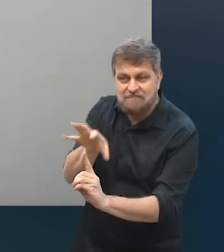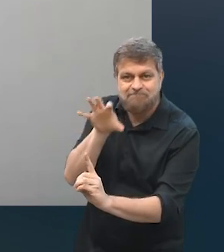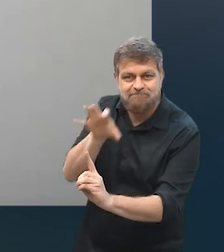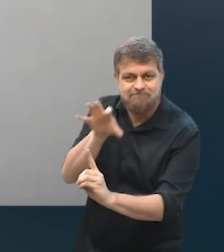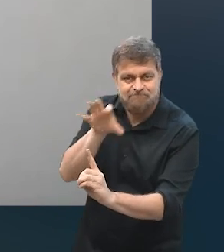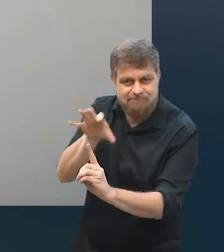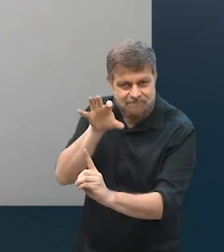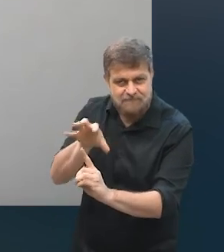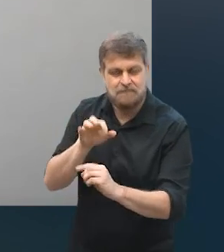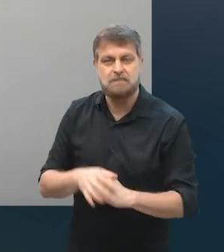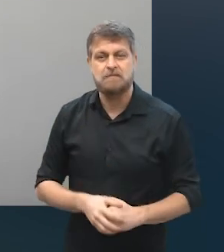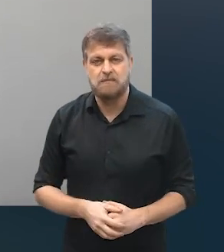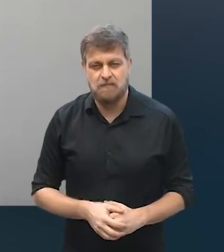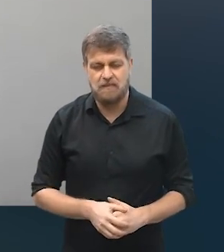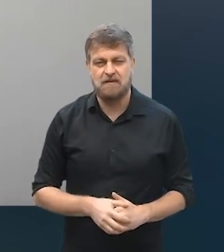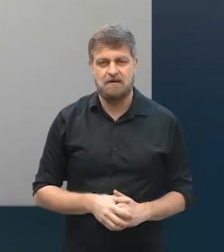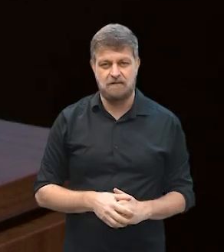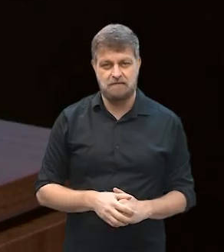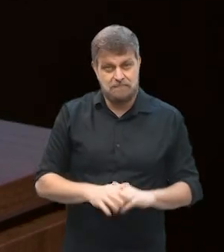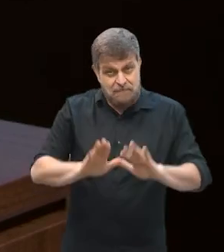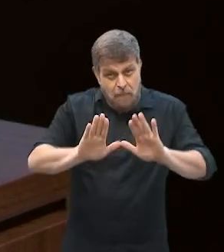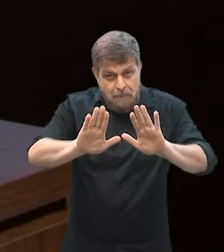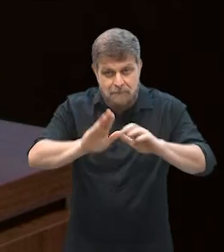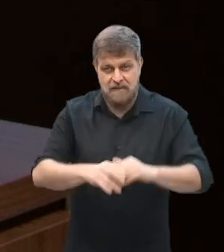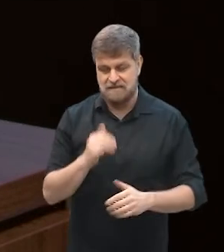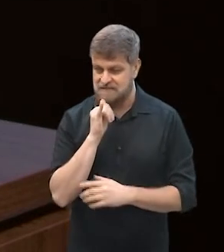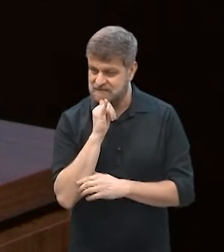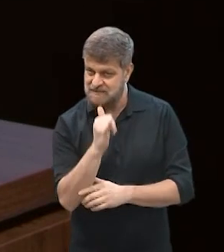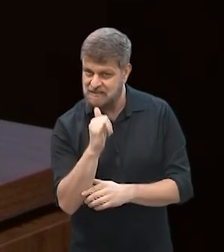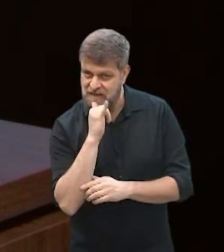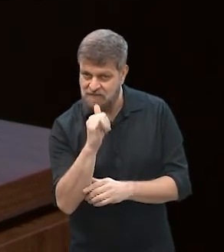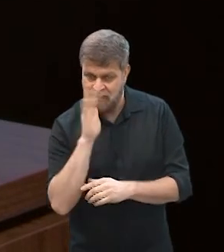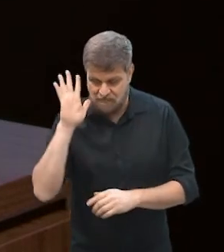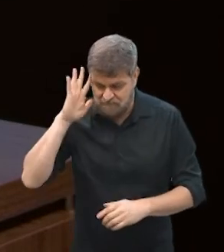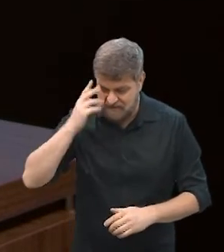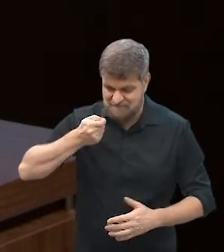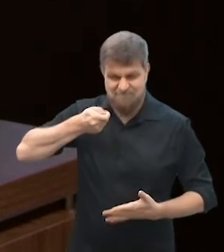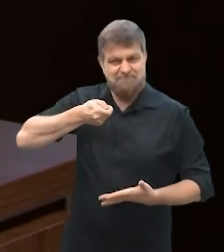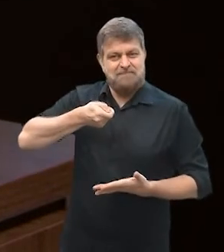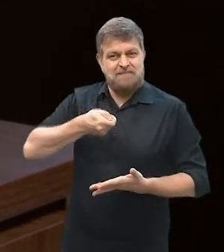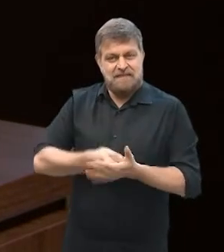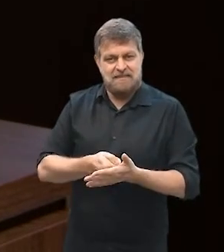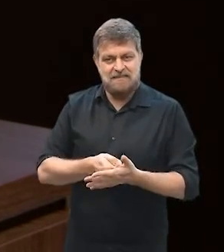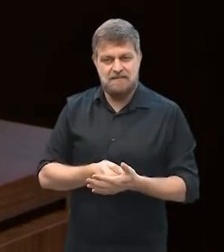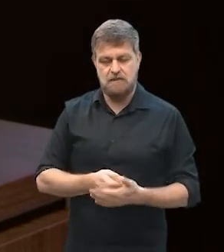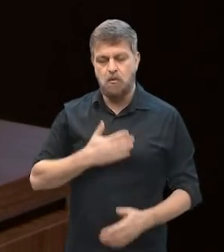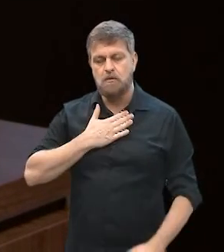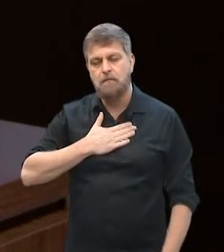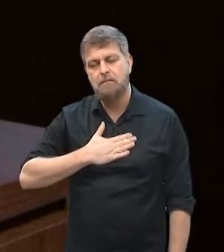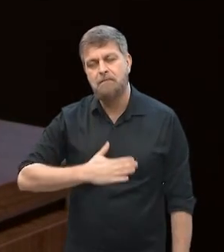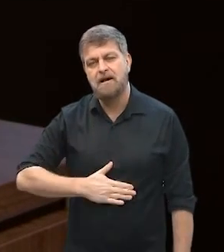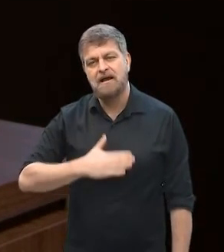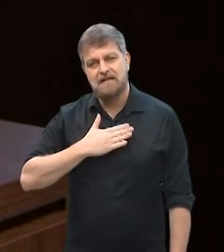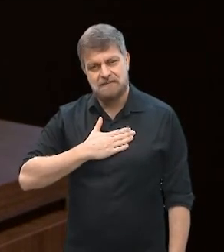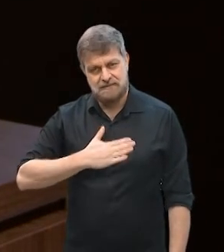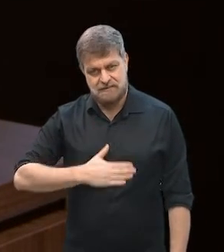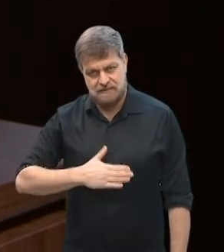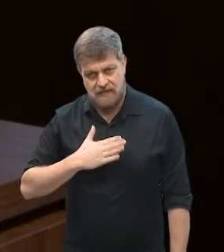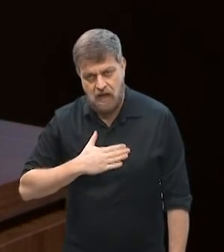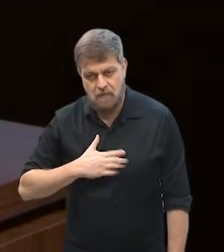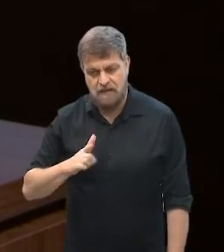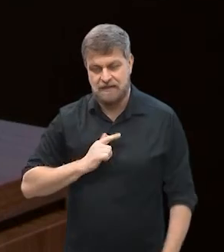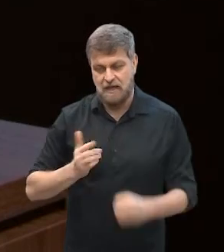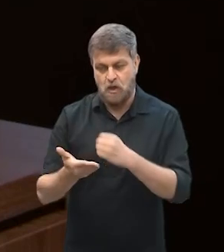em termos da família, mas eu digo, essa tomada de decisão, quanto mais serena, embasada em